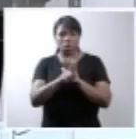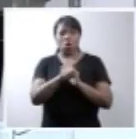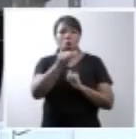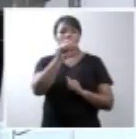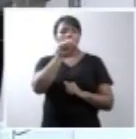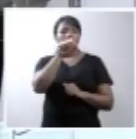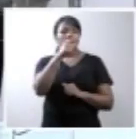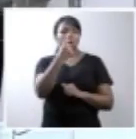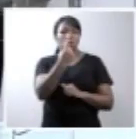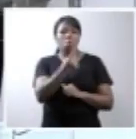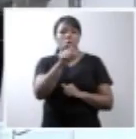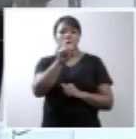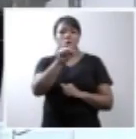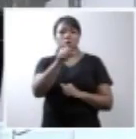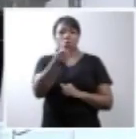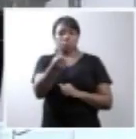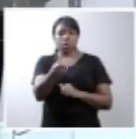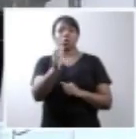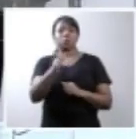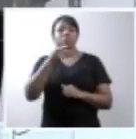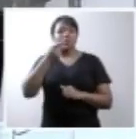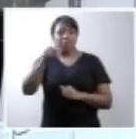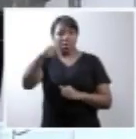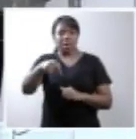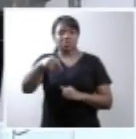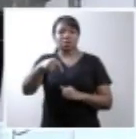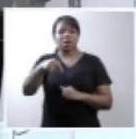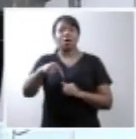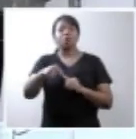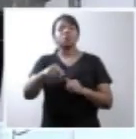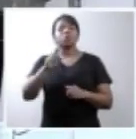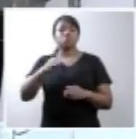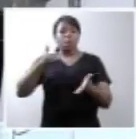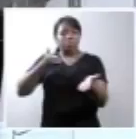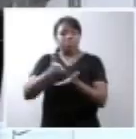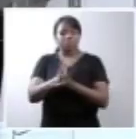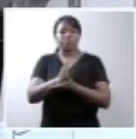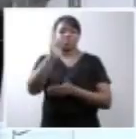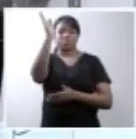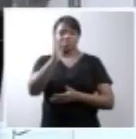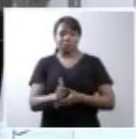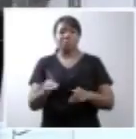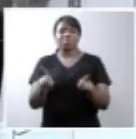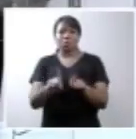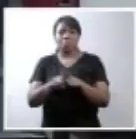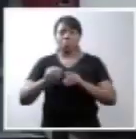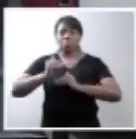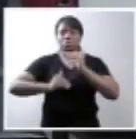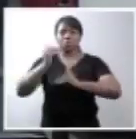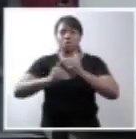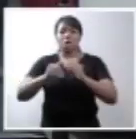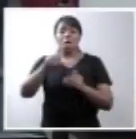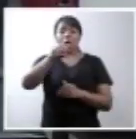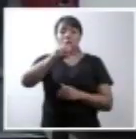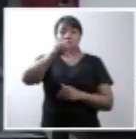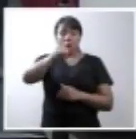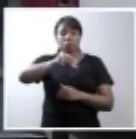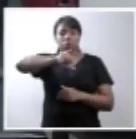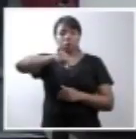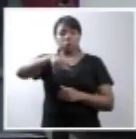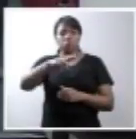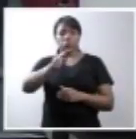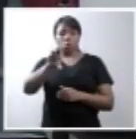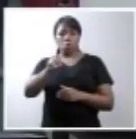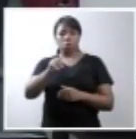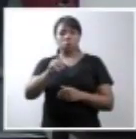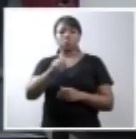186, já citado nesta audiência, que foi aprovado no Brasil com hierarquia constitucional em 9 de julho de 2008.